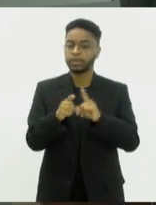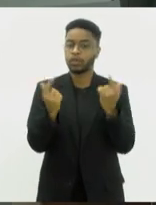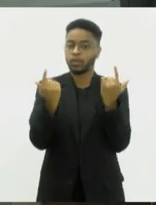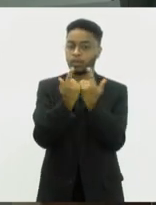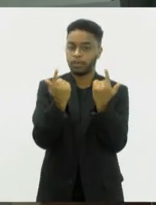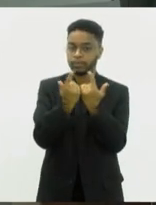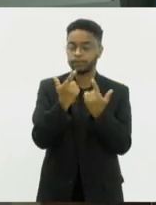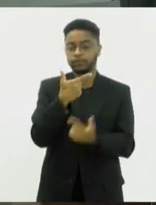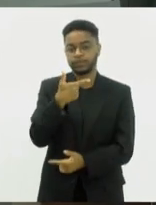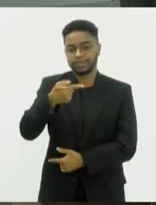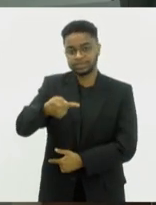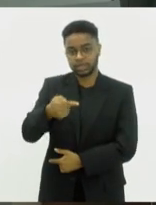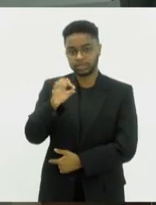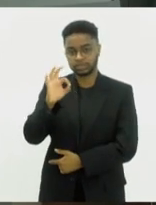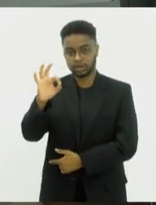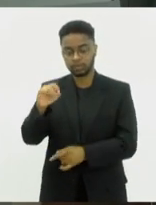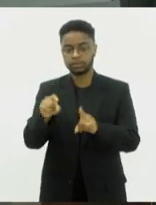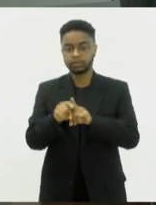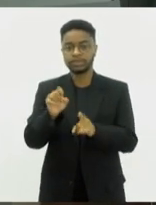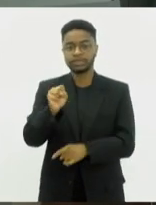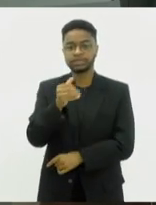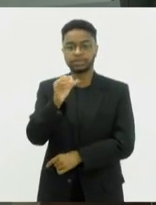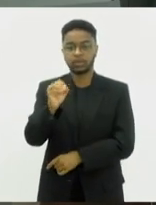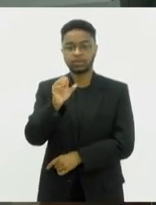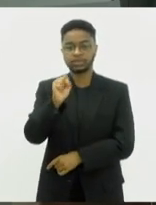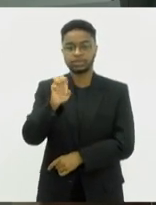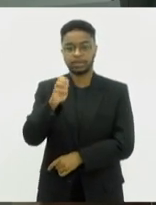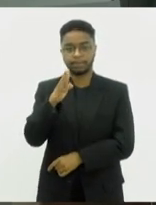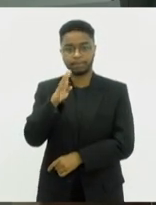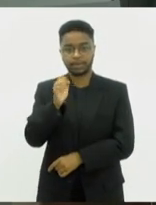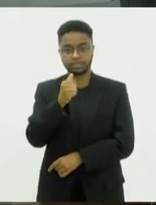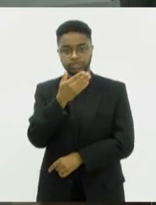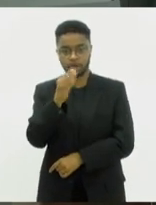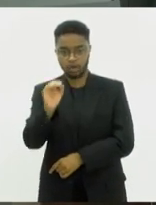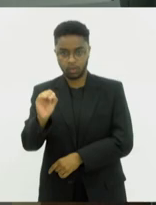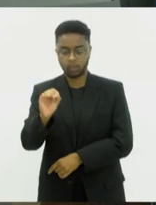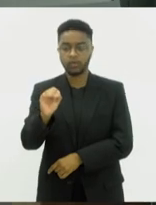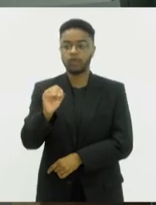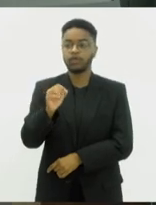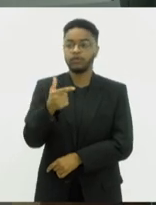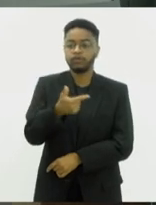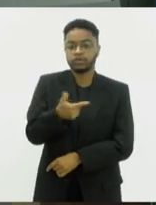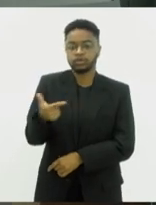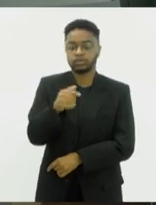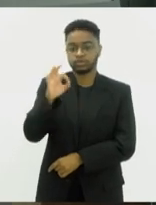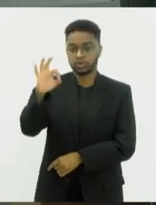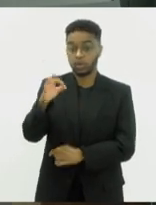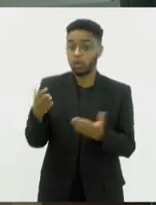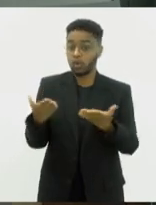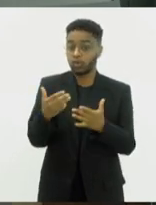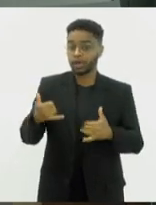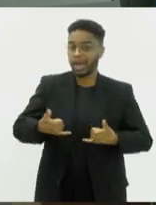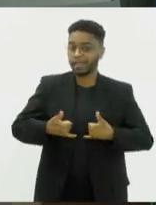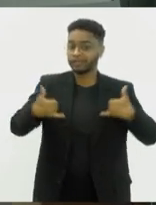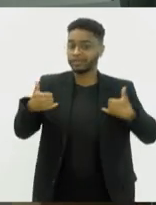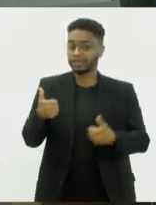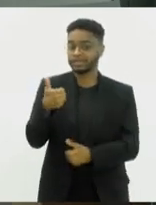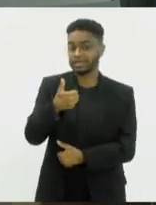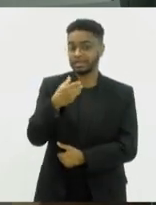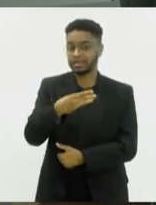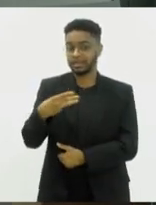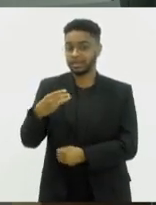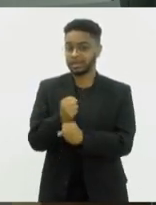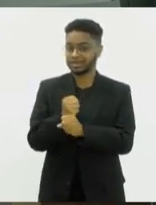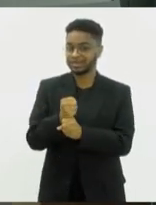e São Sebastião do Alto, 22 graus. A cidade de São Sebastião do Alto completa hoje 133 anos.